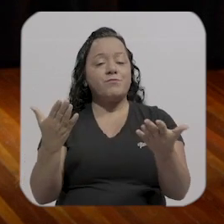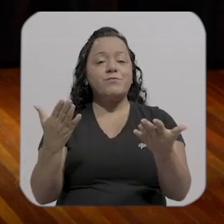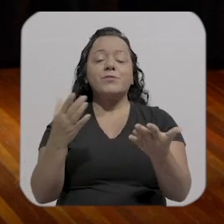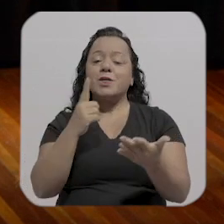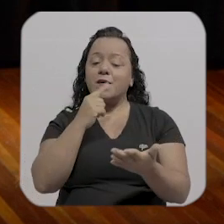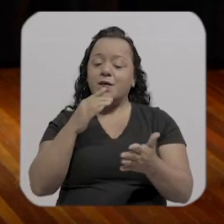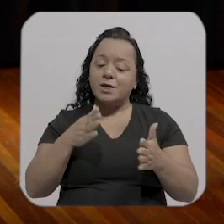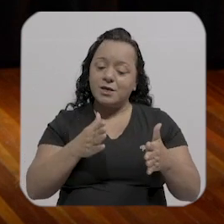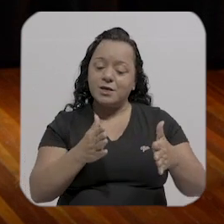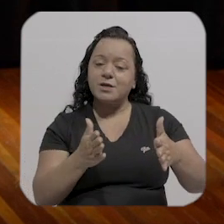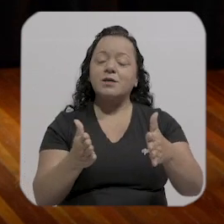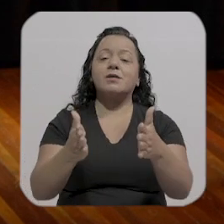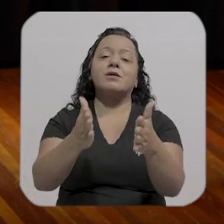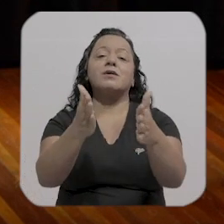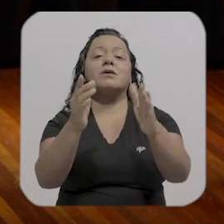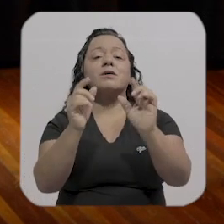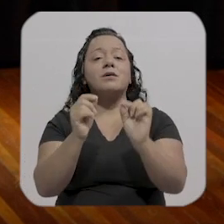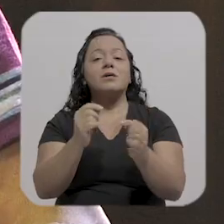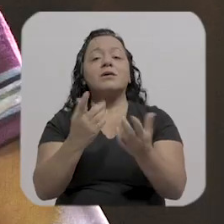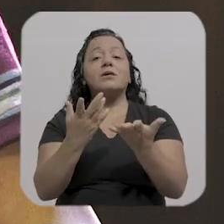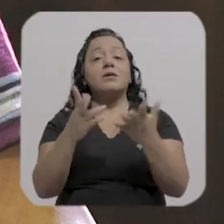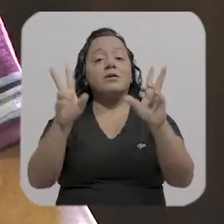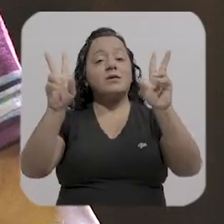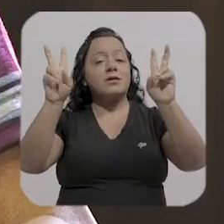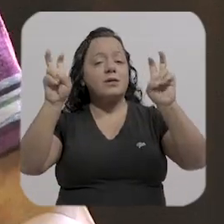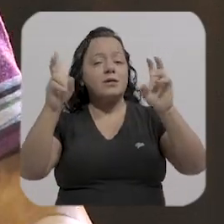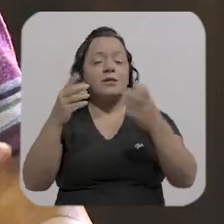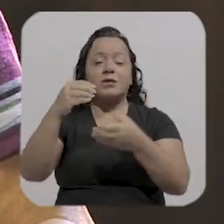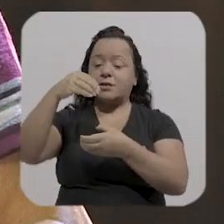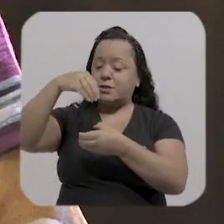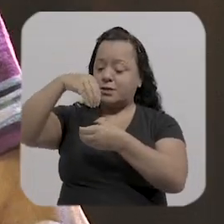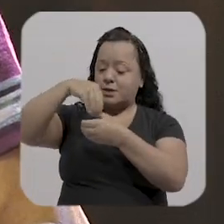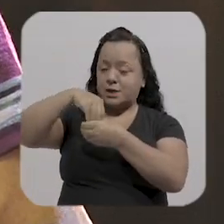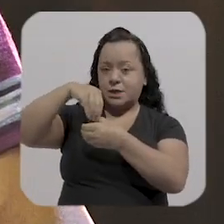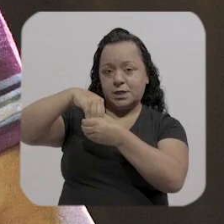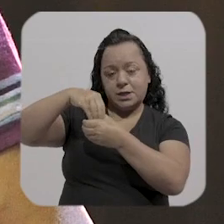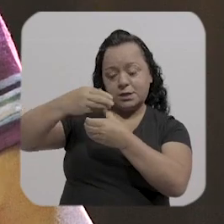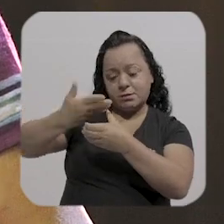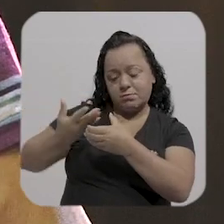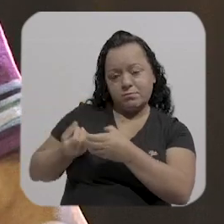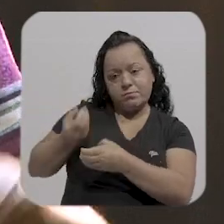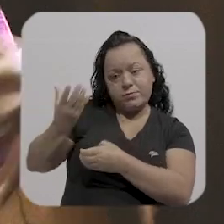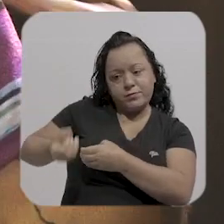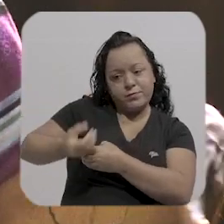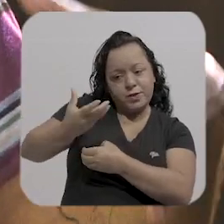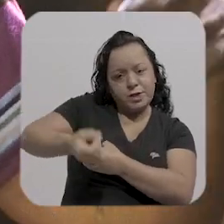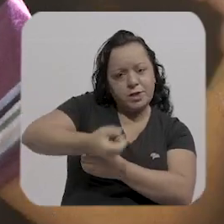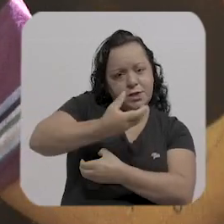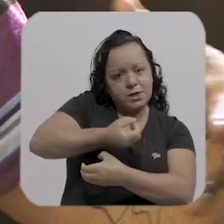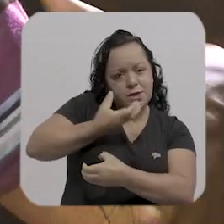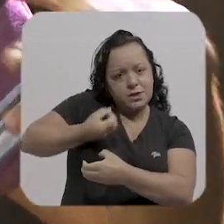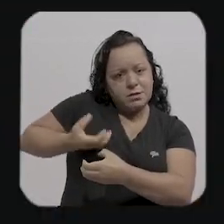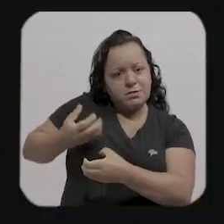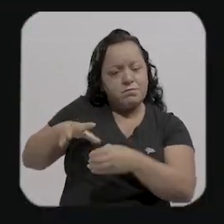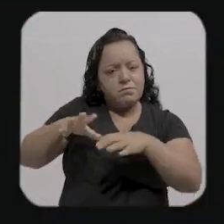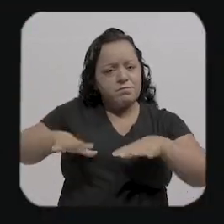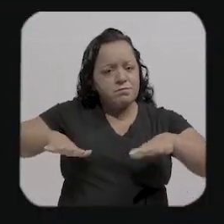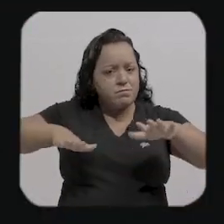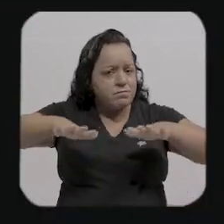das nossas ações como movimento né eu sou muito feliz de fazer parte desse movimento